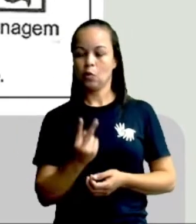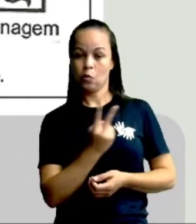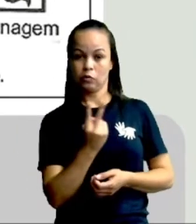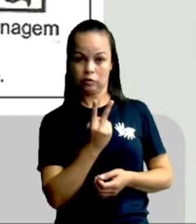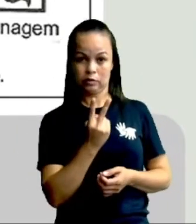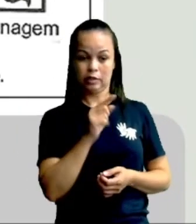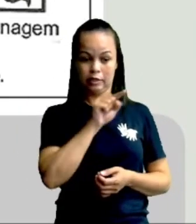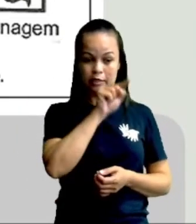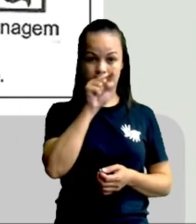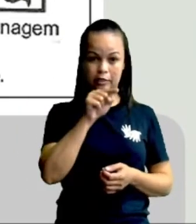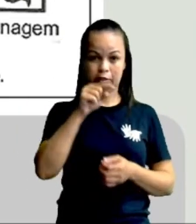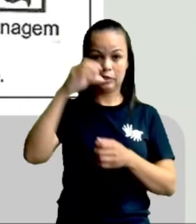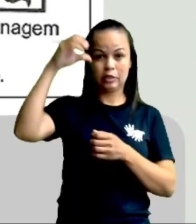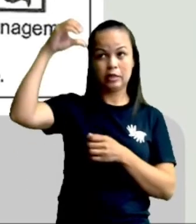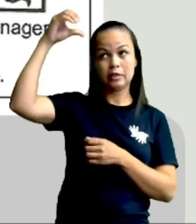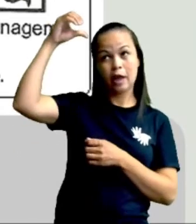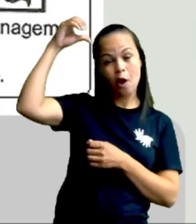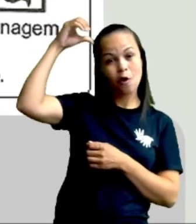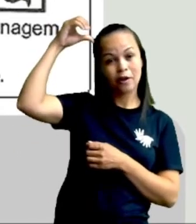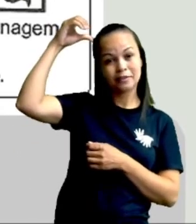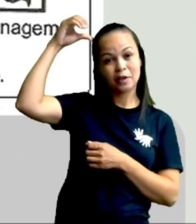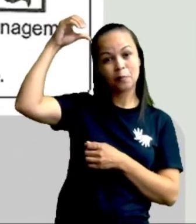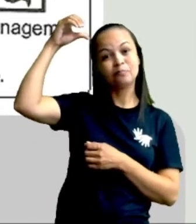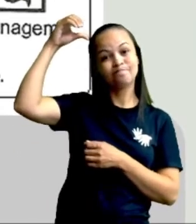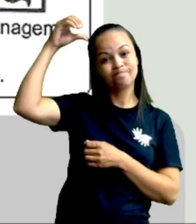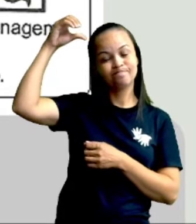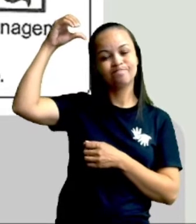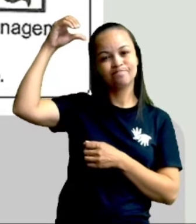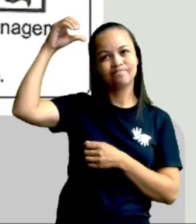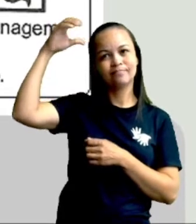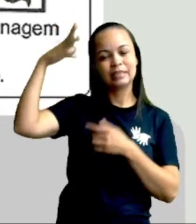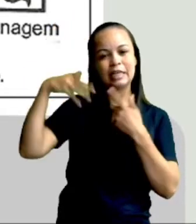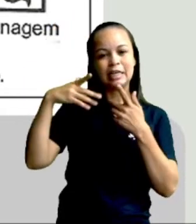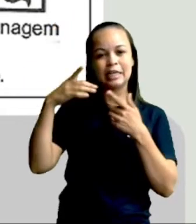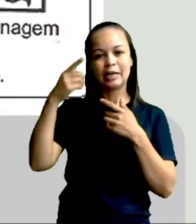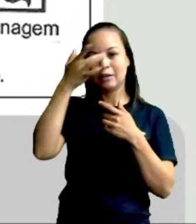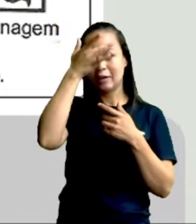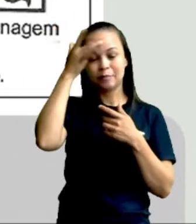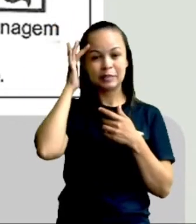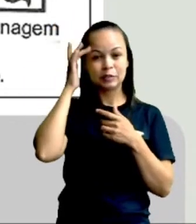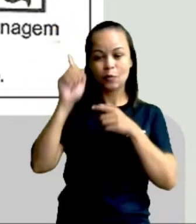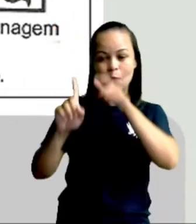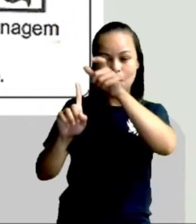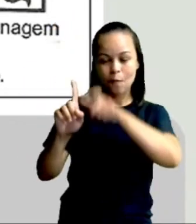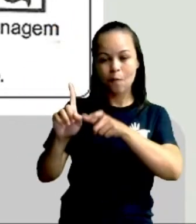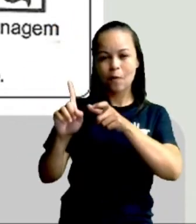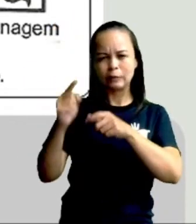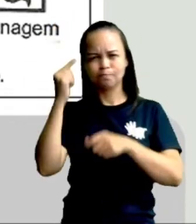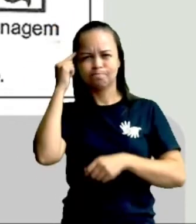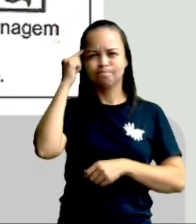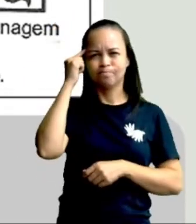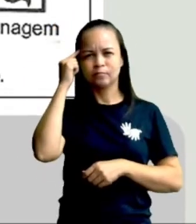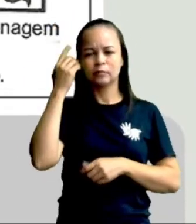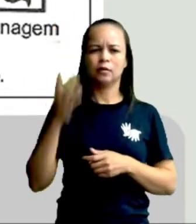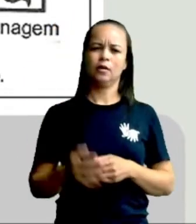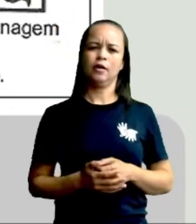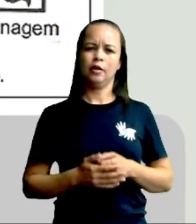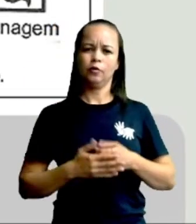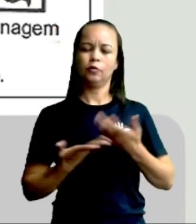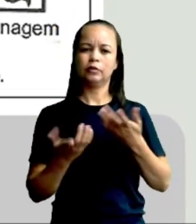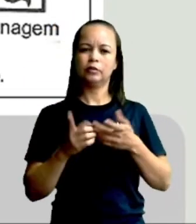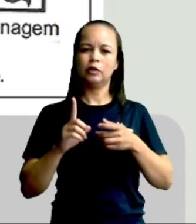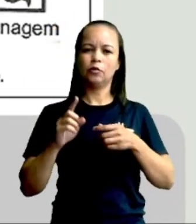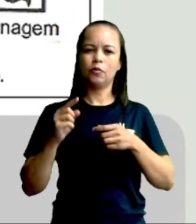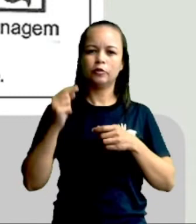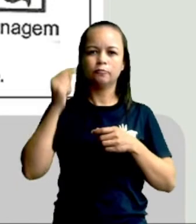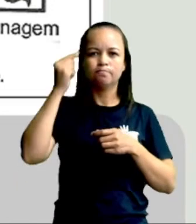temos o sinal de pergunta, de interrogação, que quer dizer que o personagem aí está com dúvida. E o de exclamação, que é quando